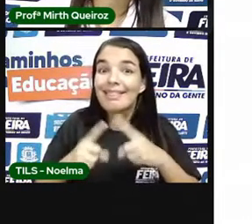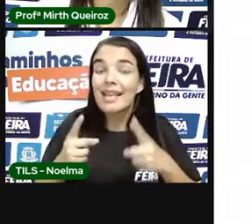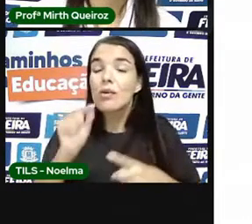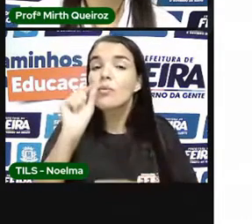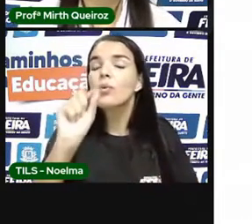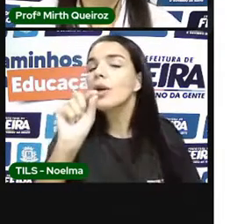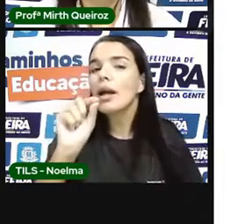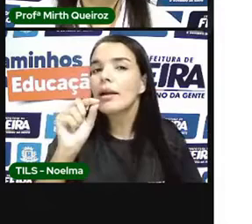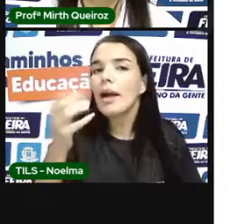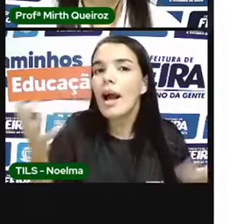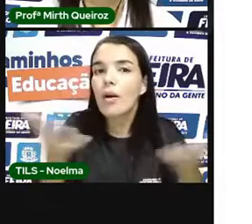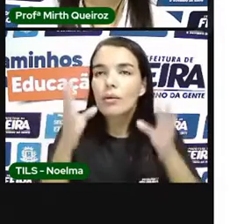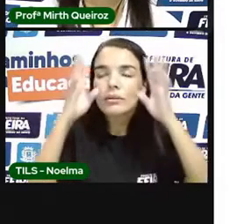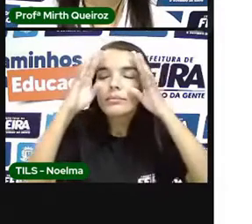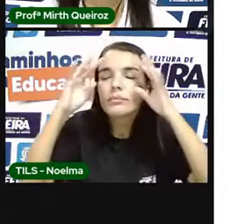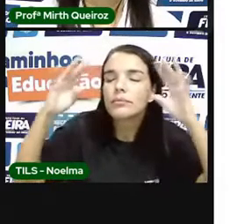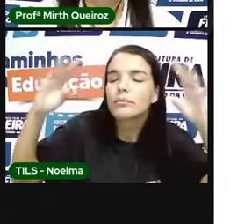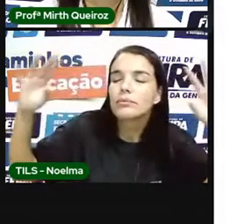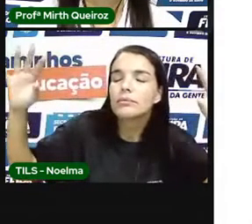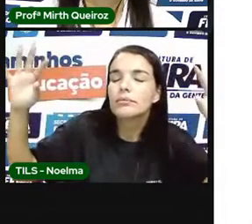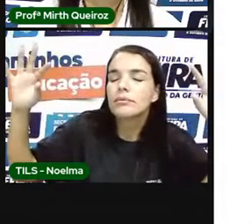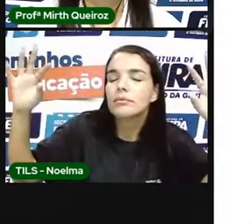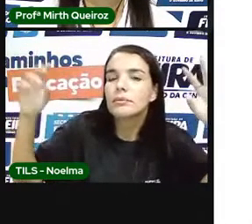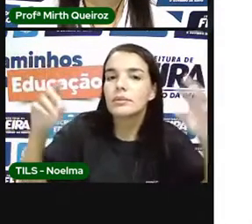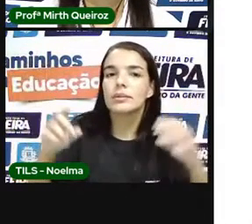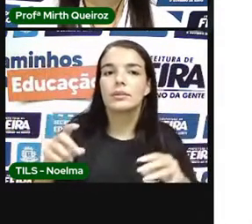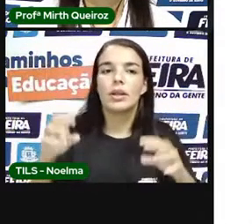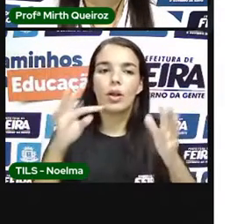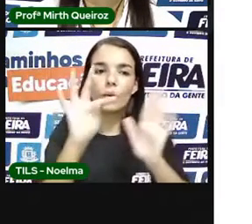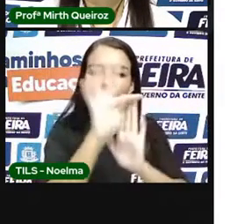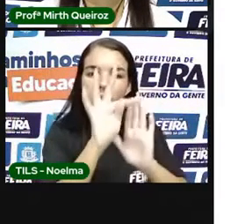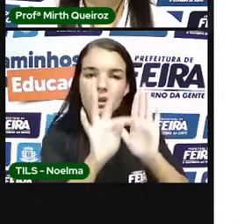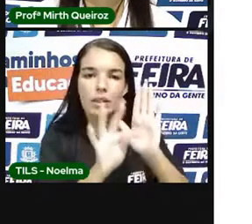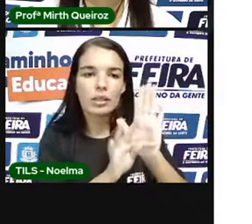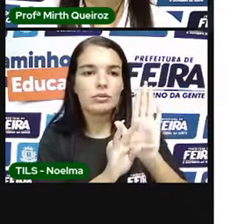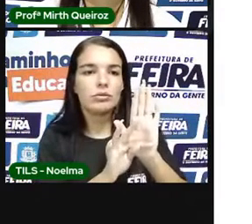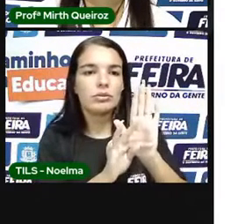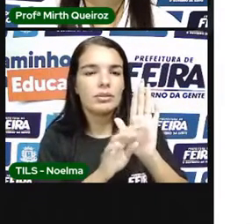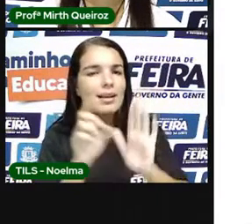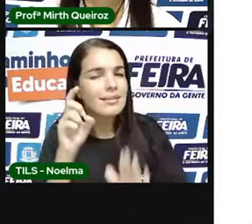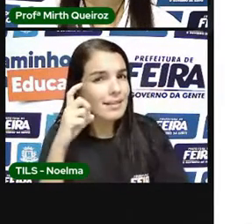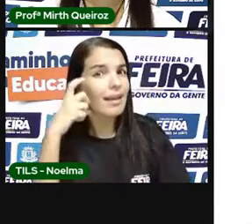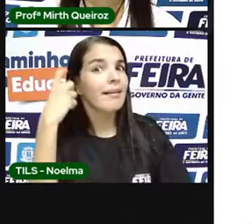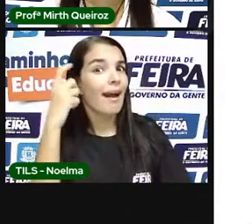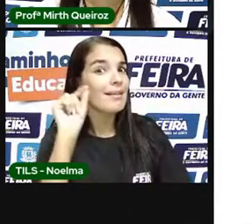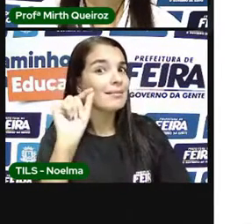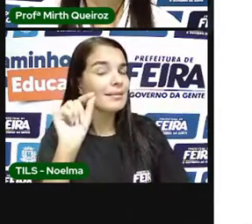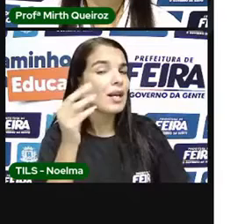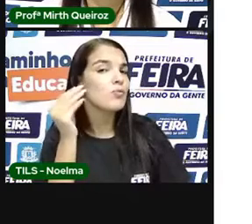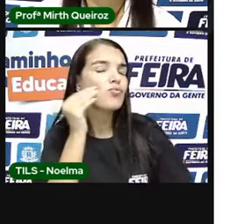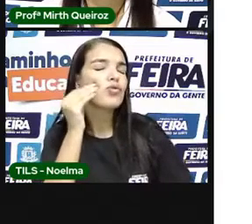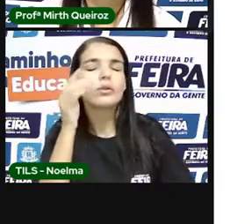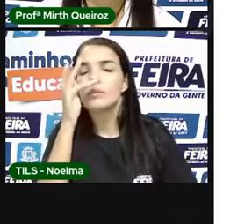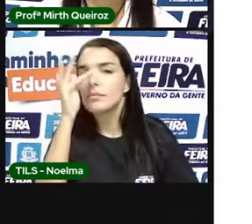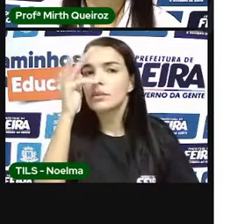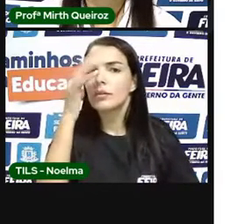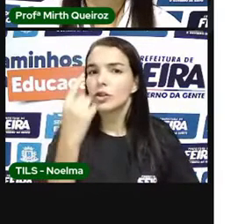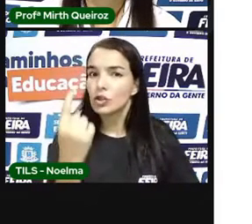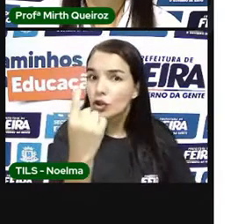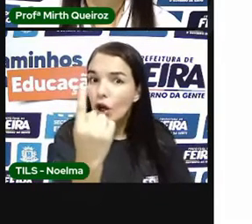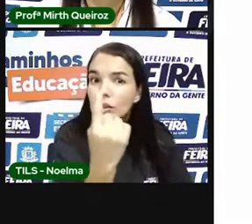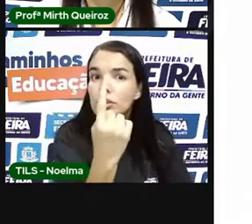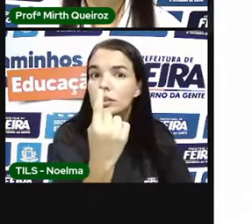vai refletir sobre esse texto Será, será que esse Beija-Flor, ele sozinho